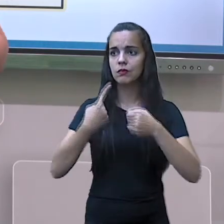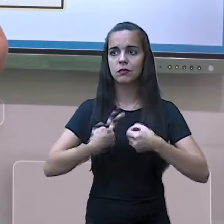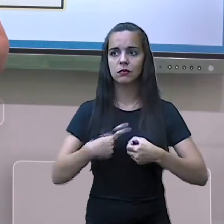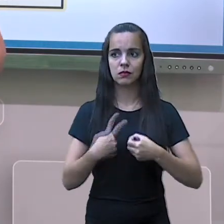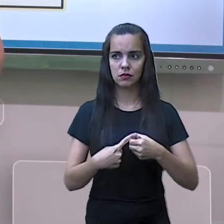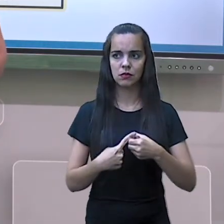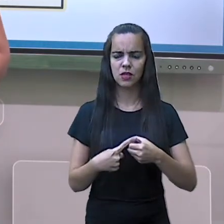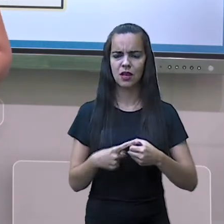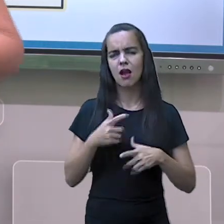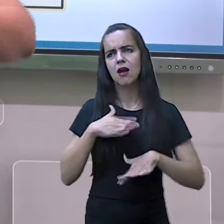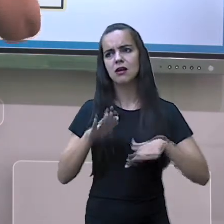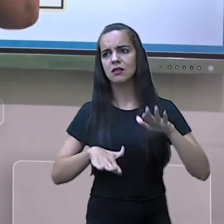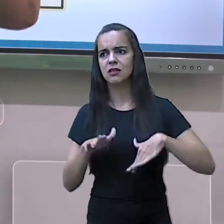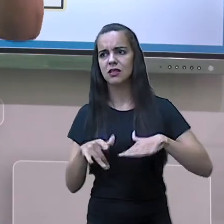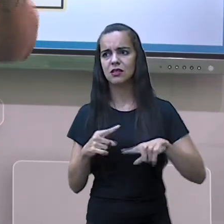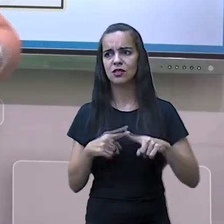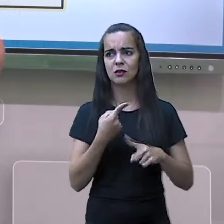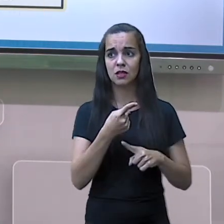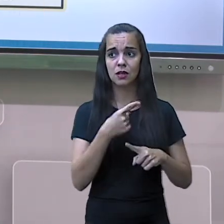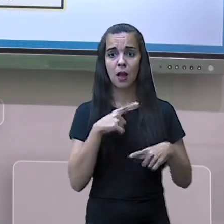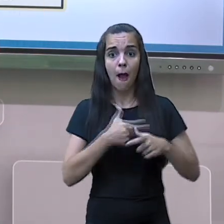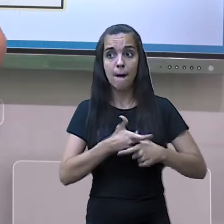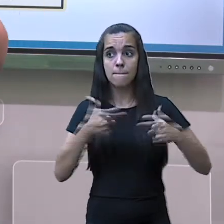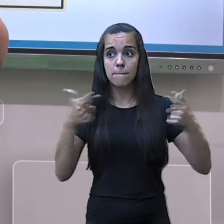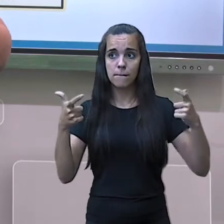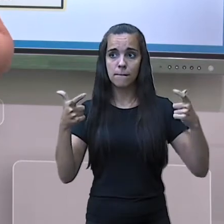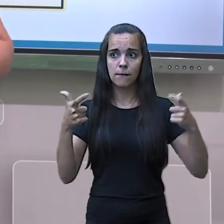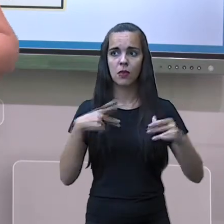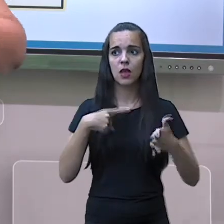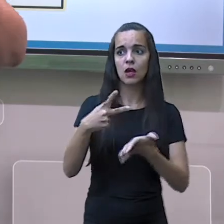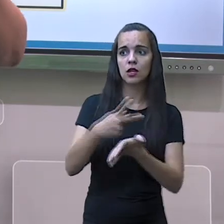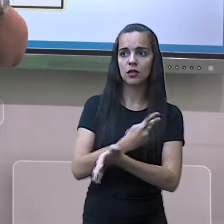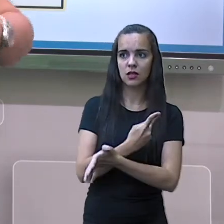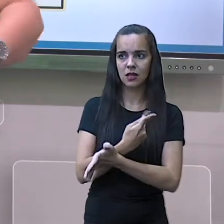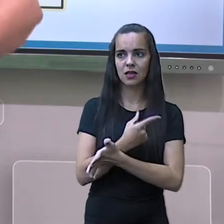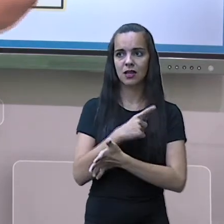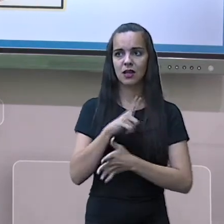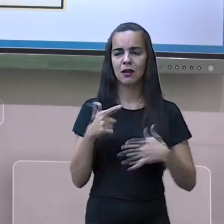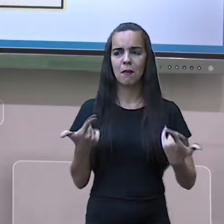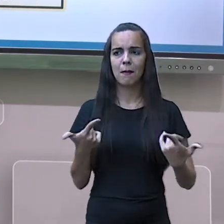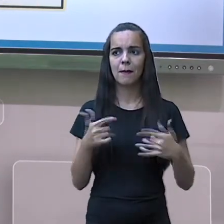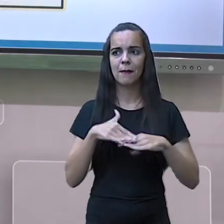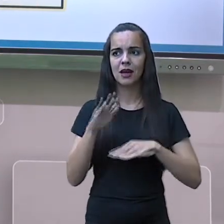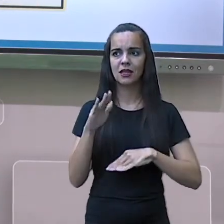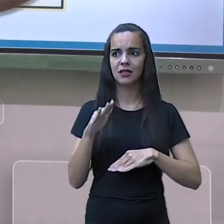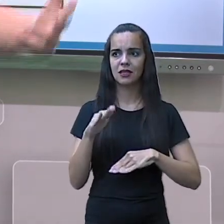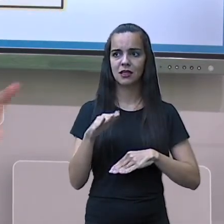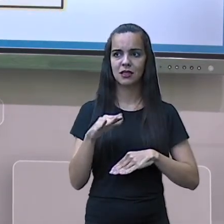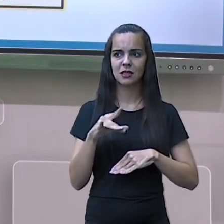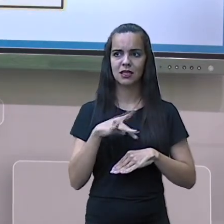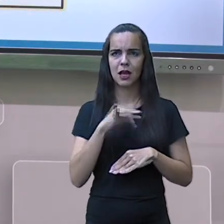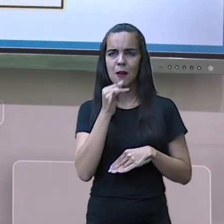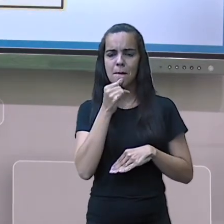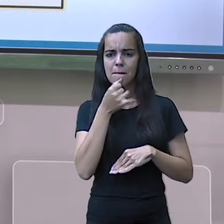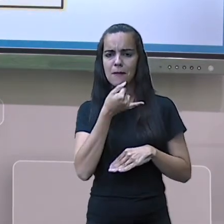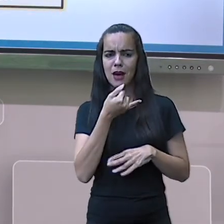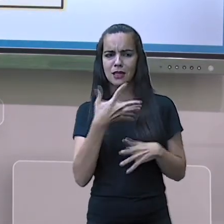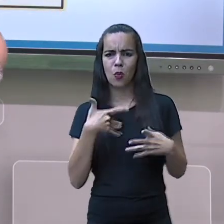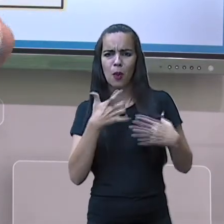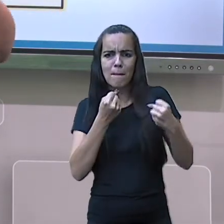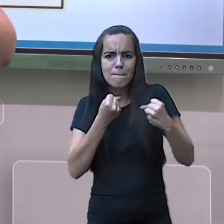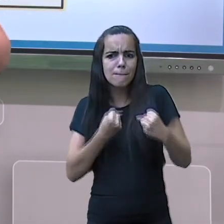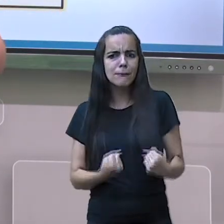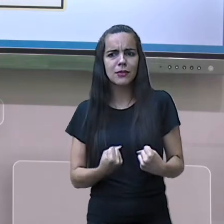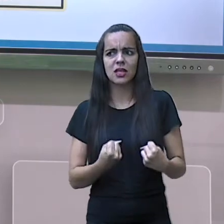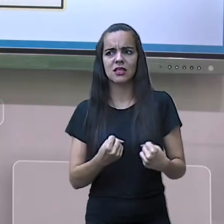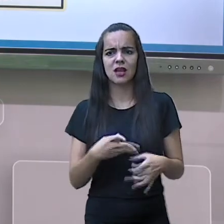muitas das vezes, na sua grande maioria, ocorre de maneira intensa e que